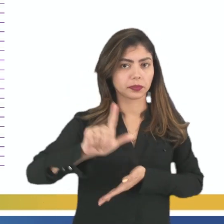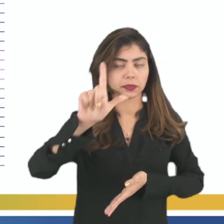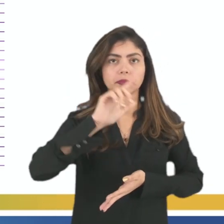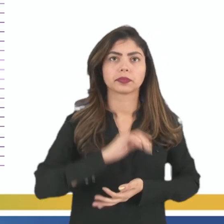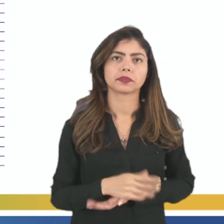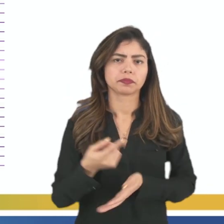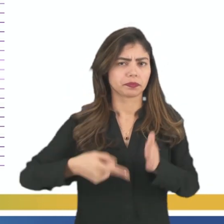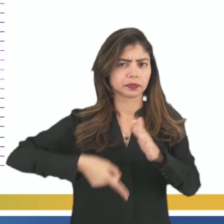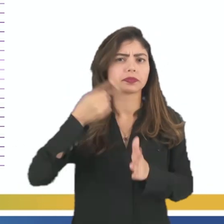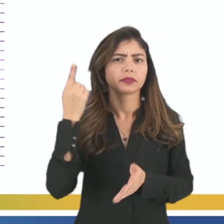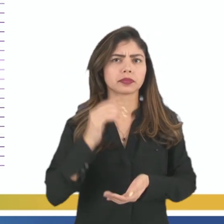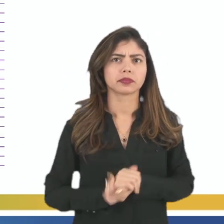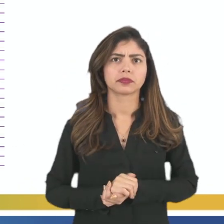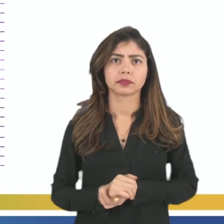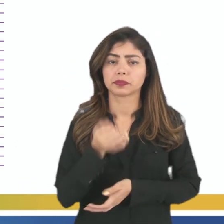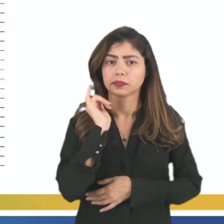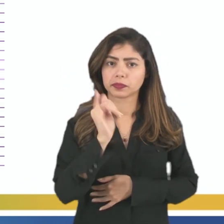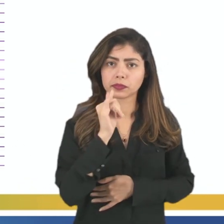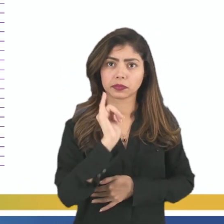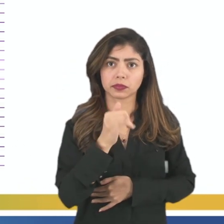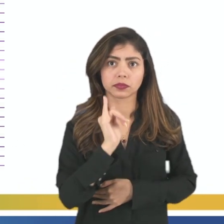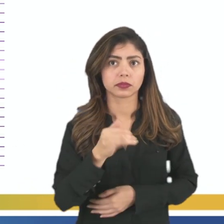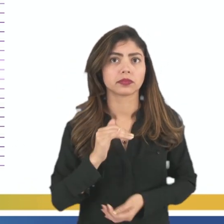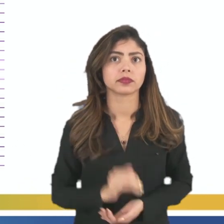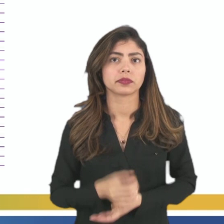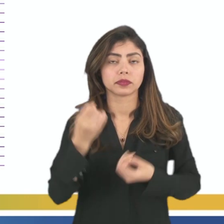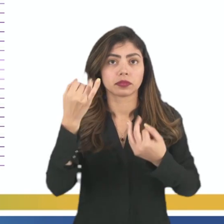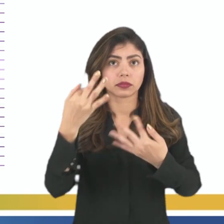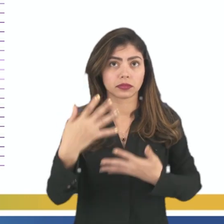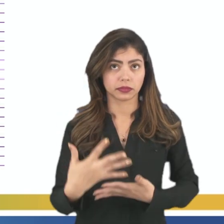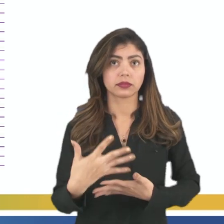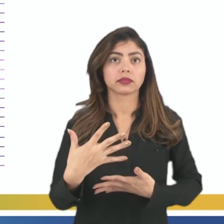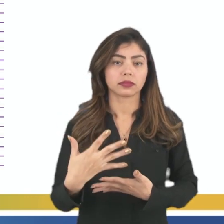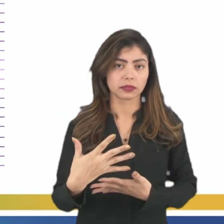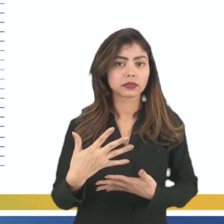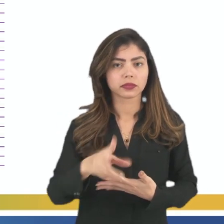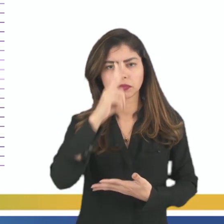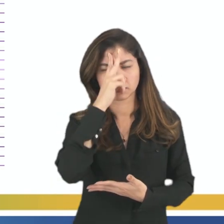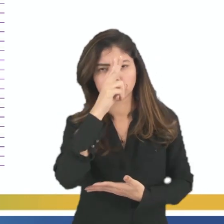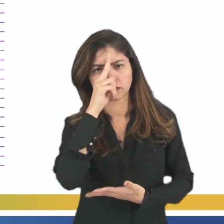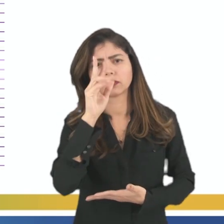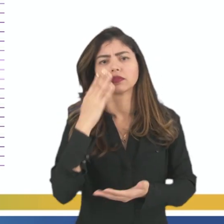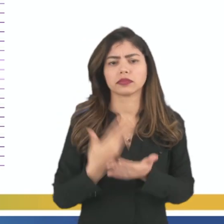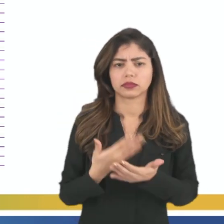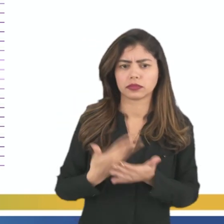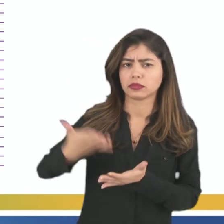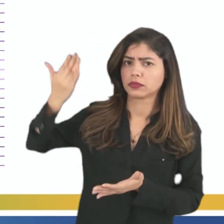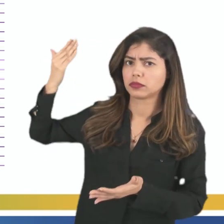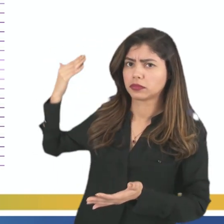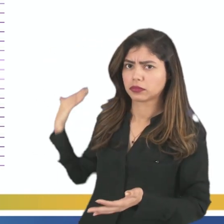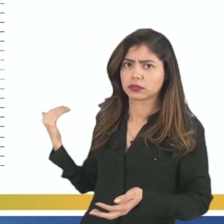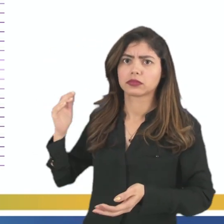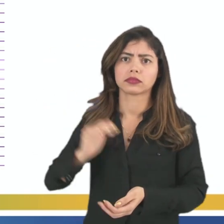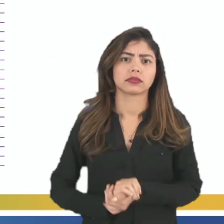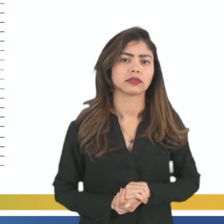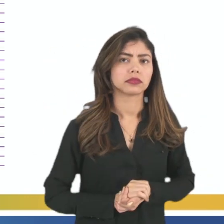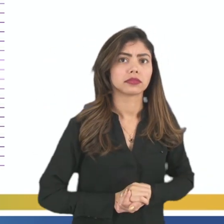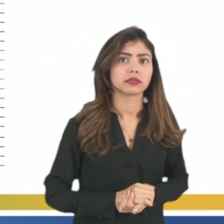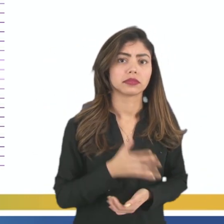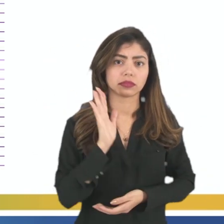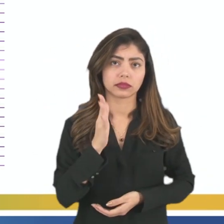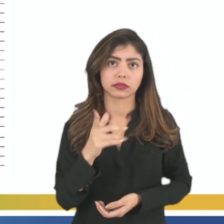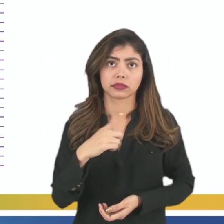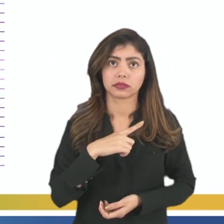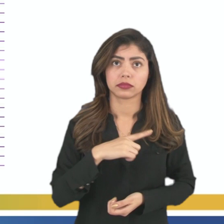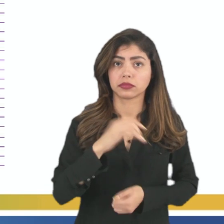Primeiro, a narração, ou seja, contar uma lembrança a algo que aconteceu aí no passado. Então, quando nós falamos